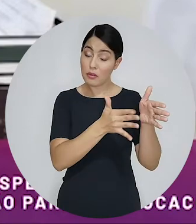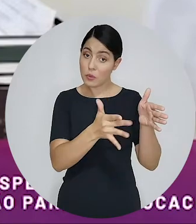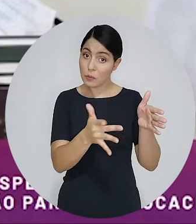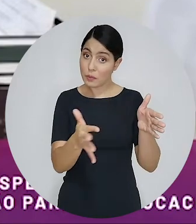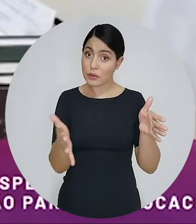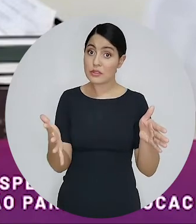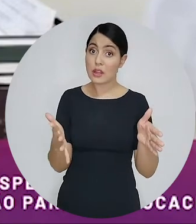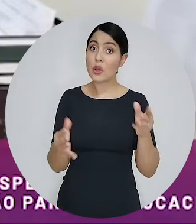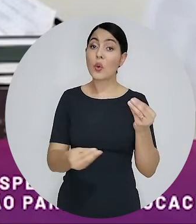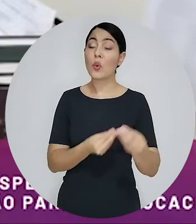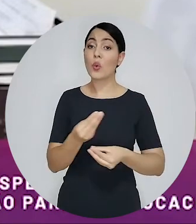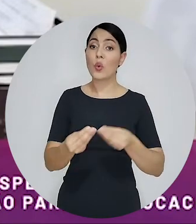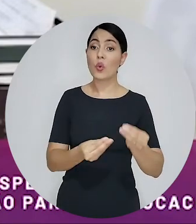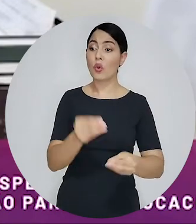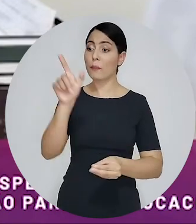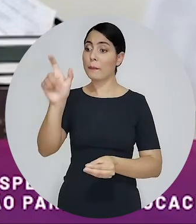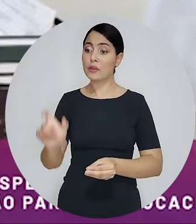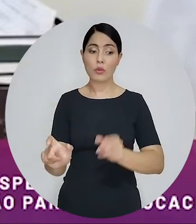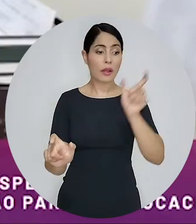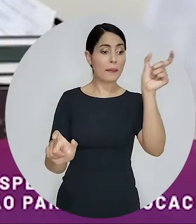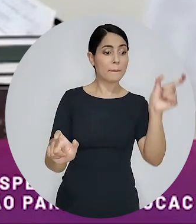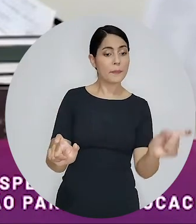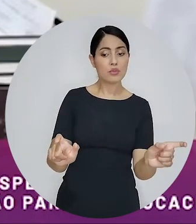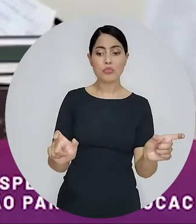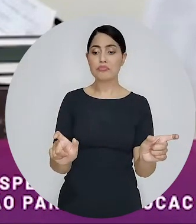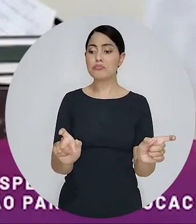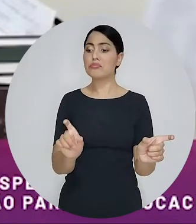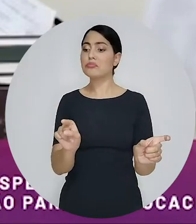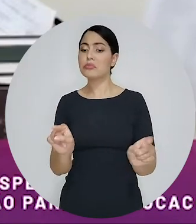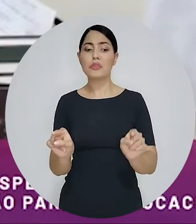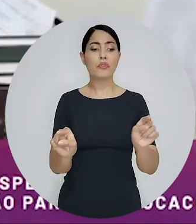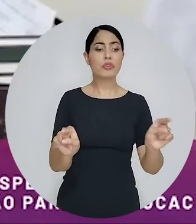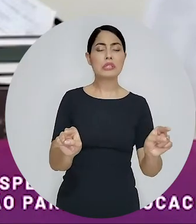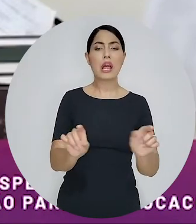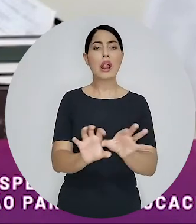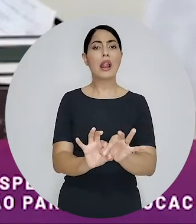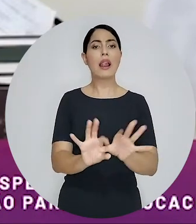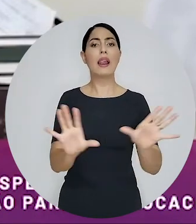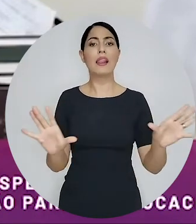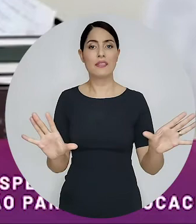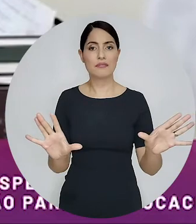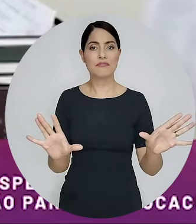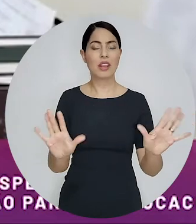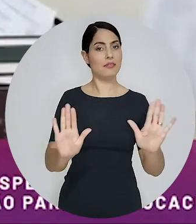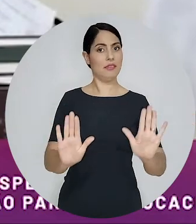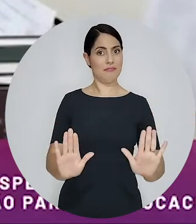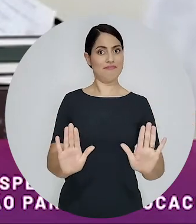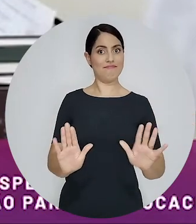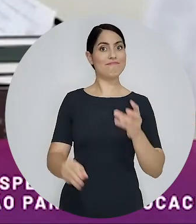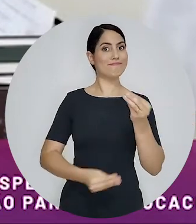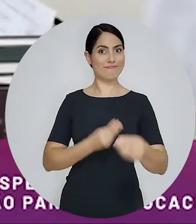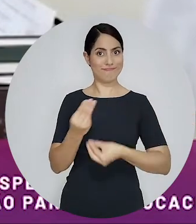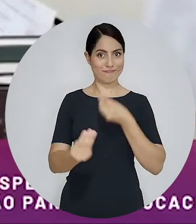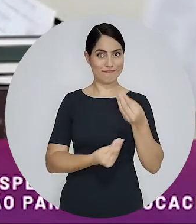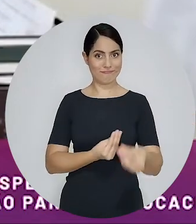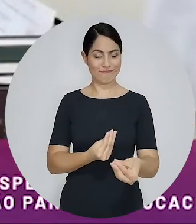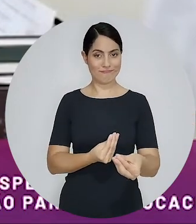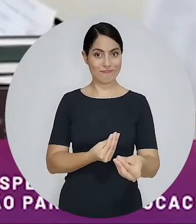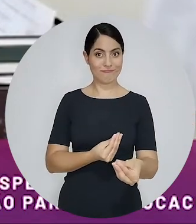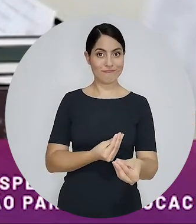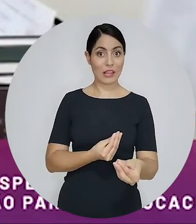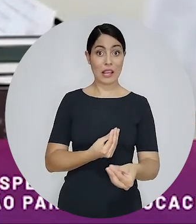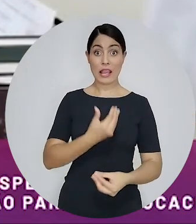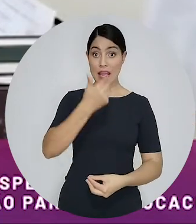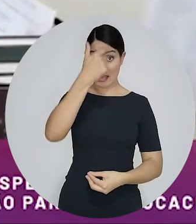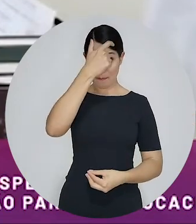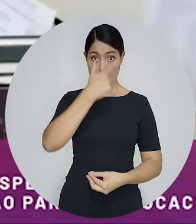maior parte do poder de decisão para as partes sem entrar de maneira alguma com qualquer tipo de parecer ele